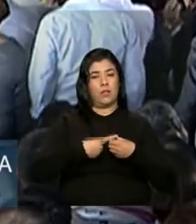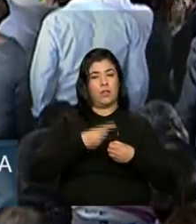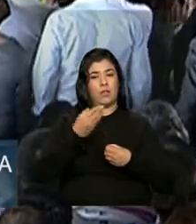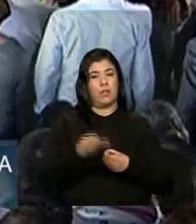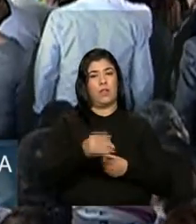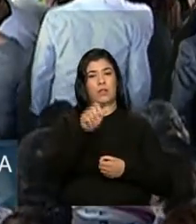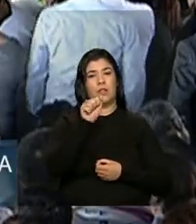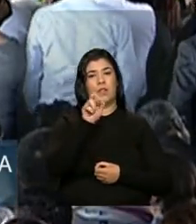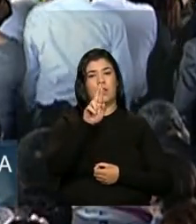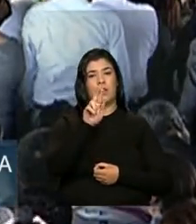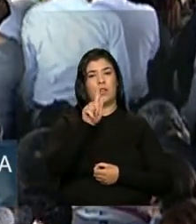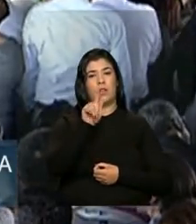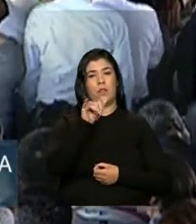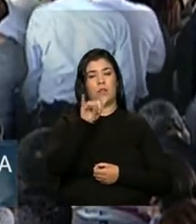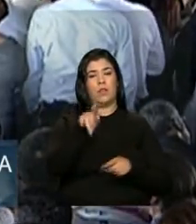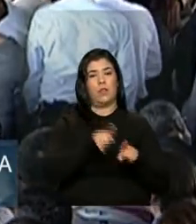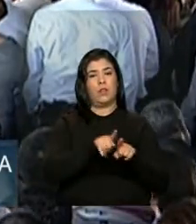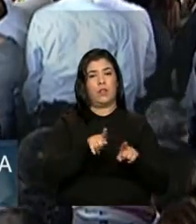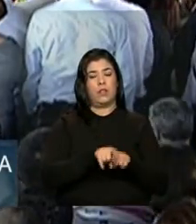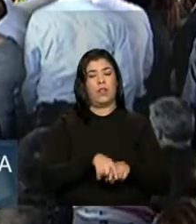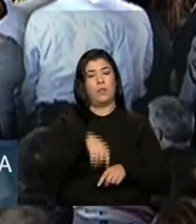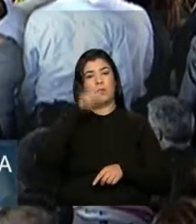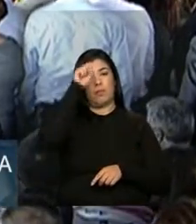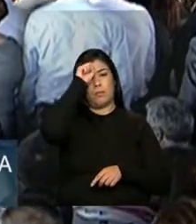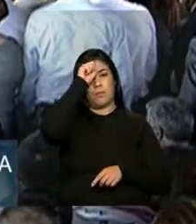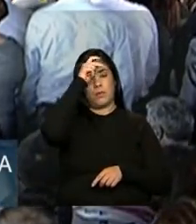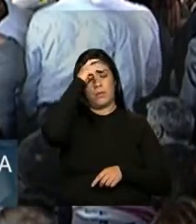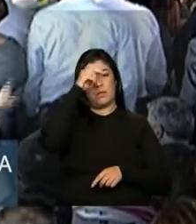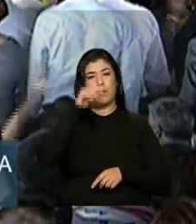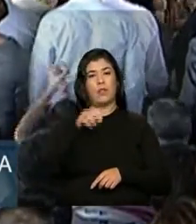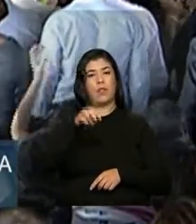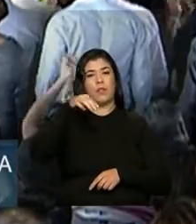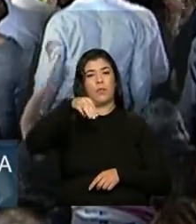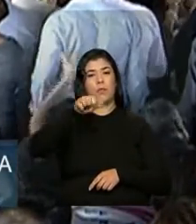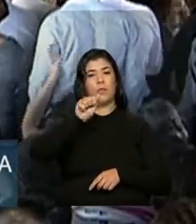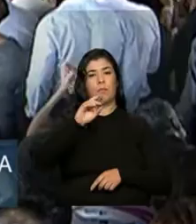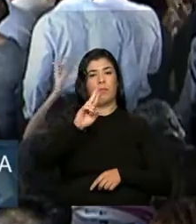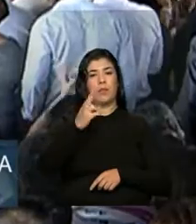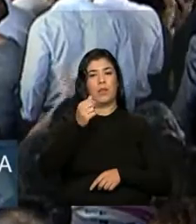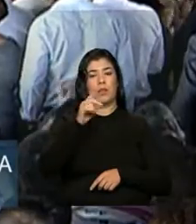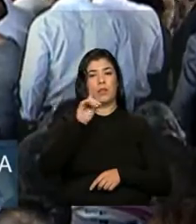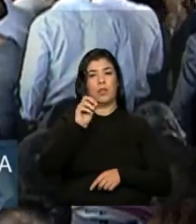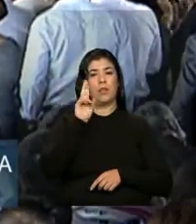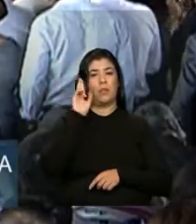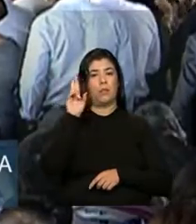e do prefeito Gimar Machado de Uberlândia.